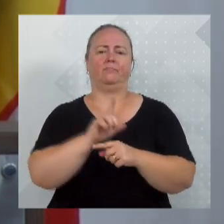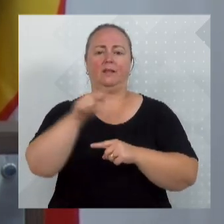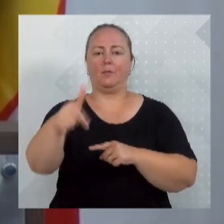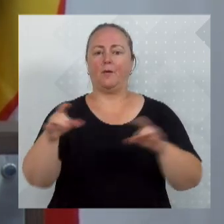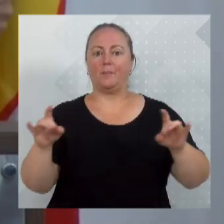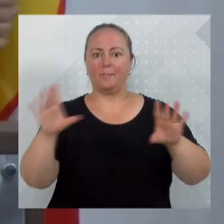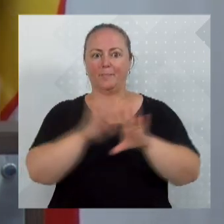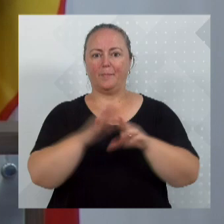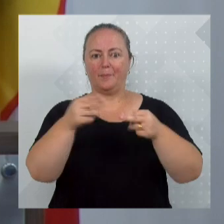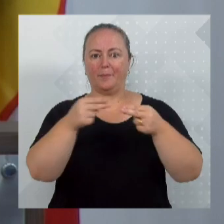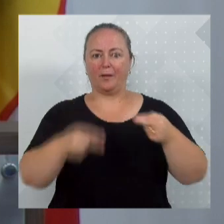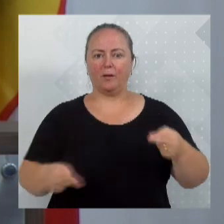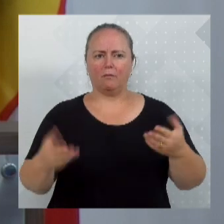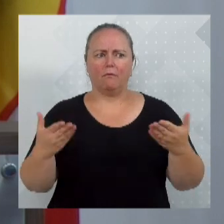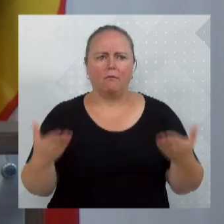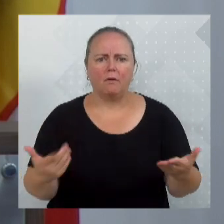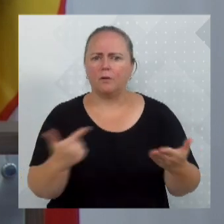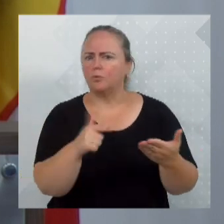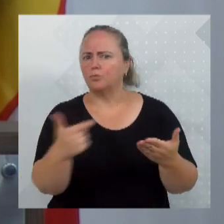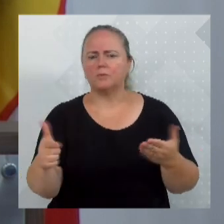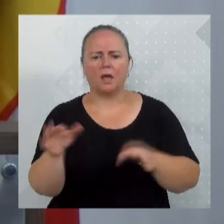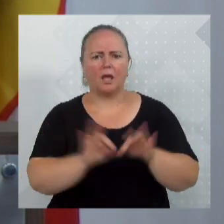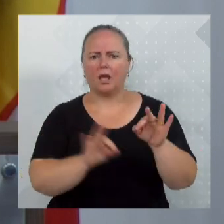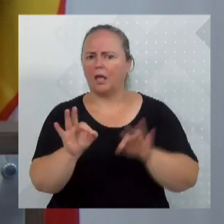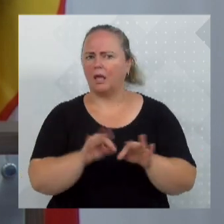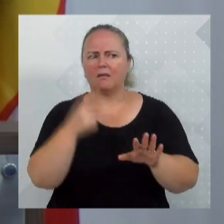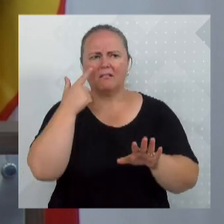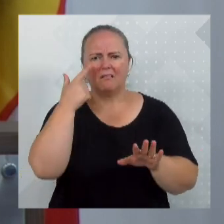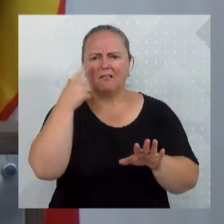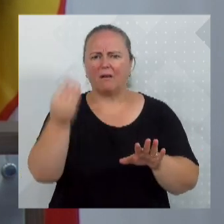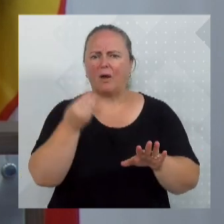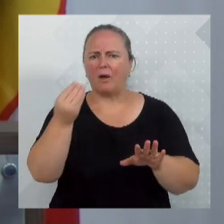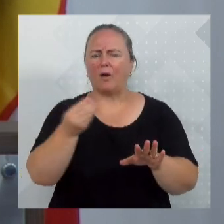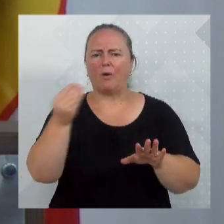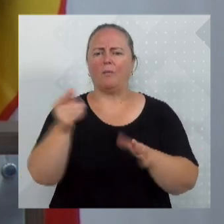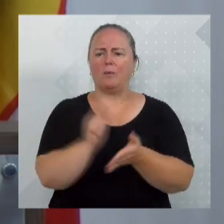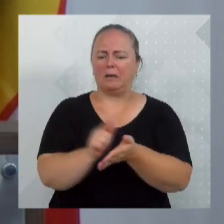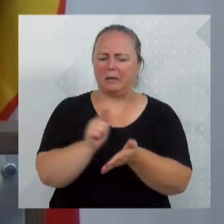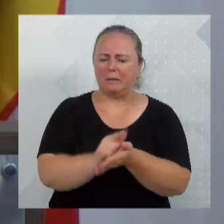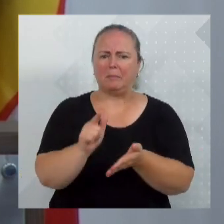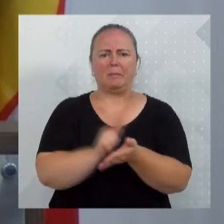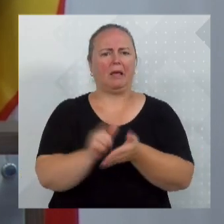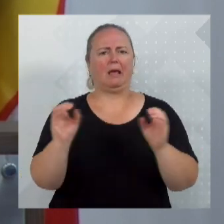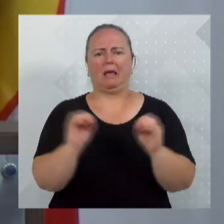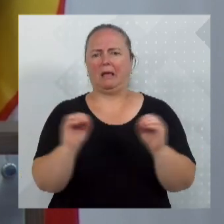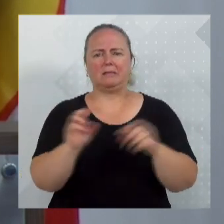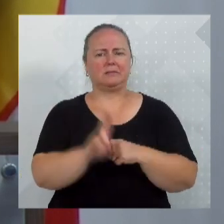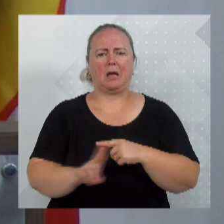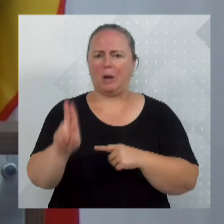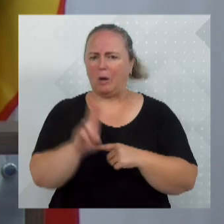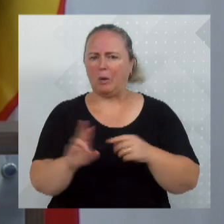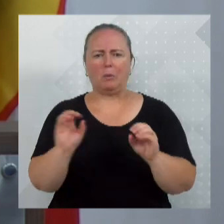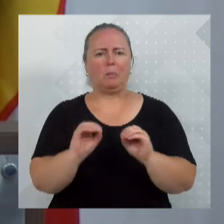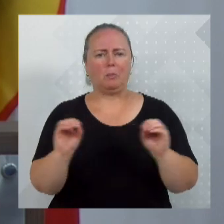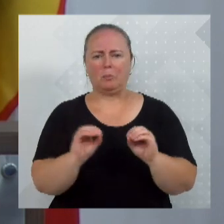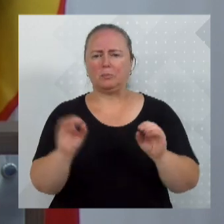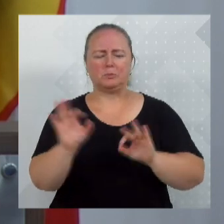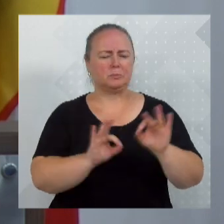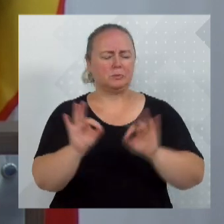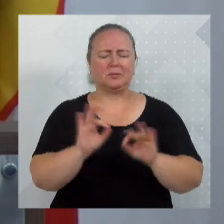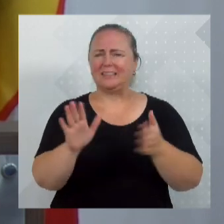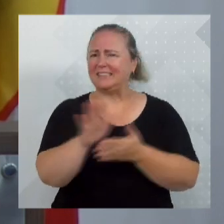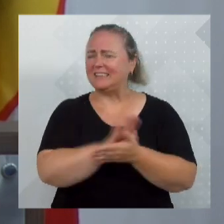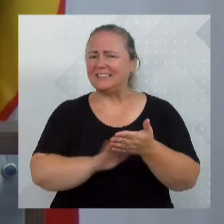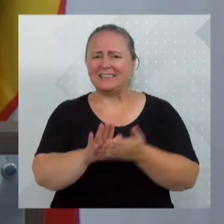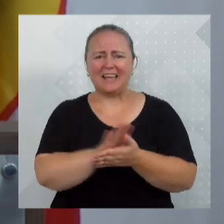entregue não tem a gestão do espaço. É isso que a gente está vendo. Não tem gestão de limpeza, não tem gestão do uso, não tem planejamento, depósitos